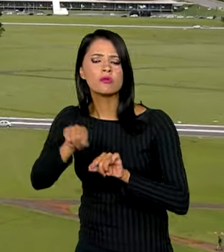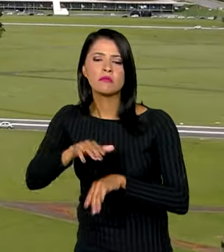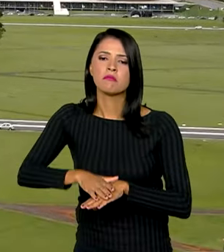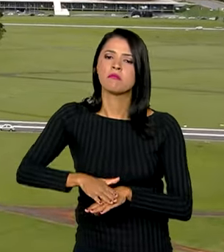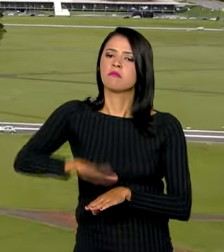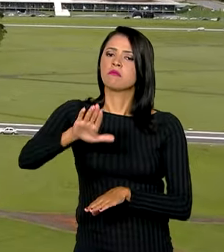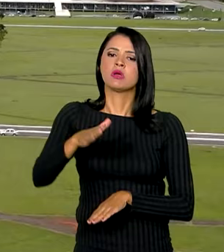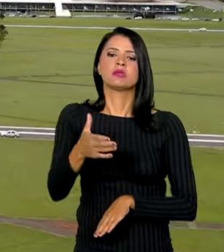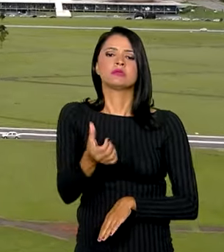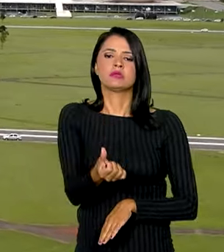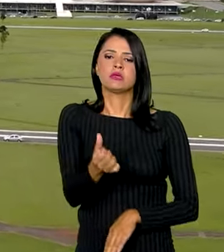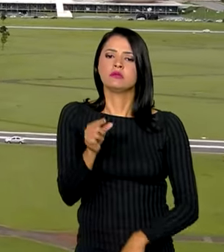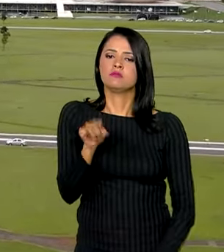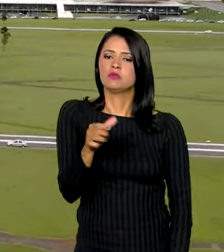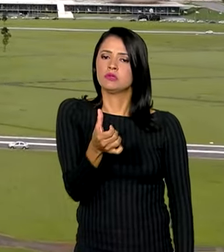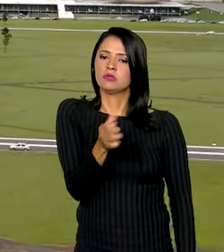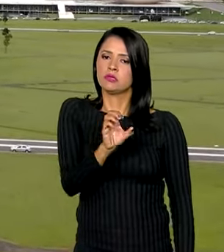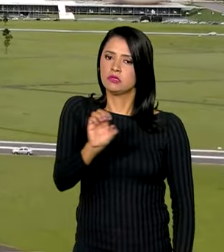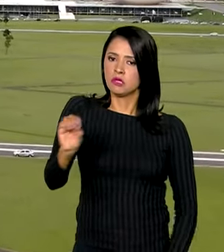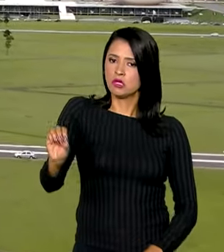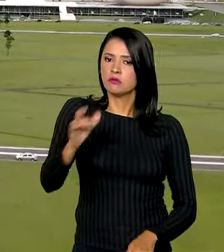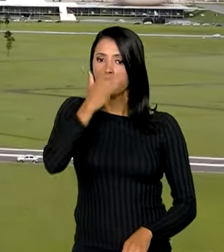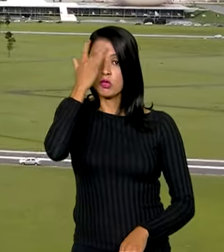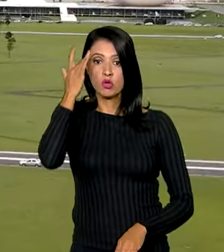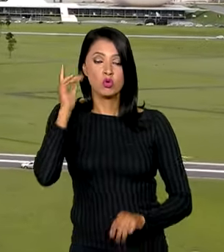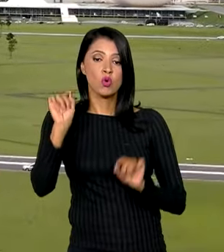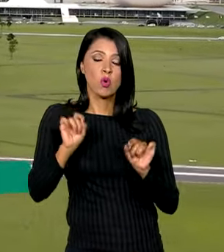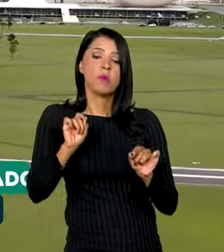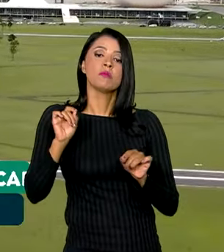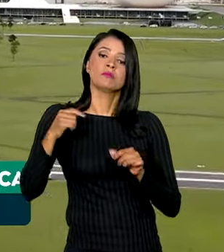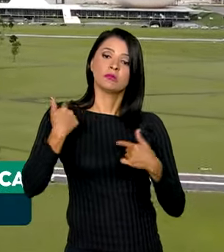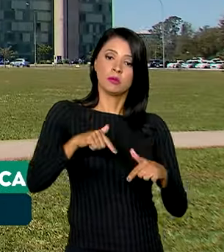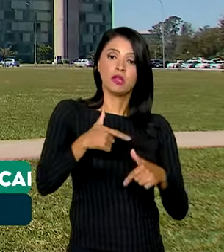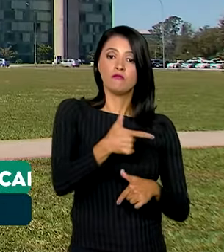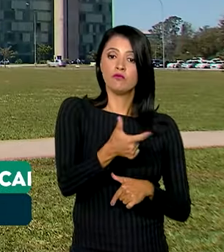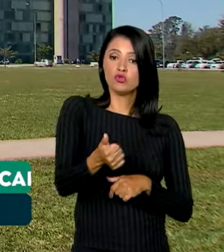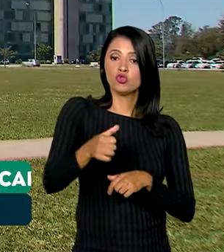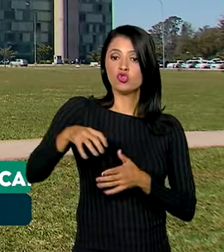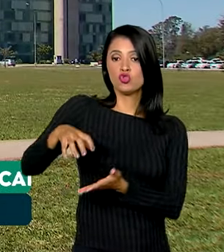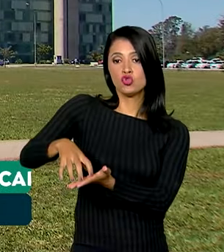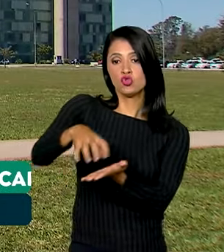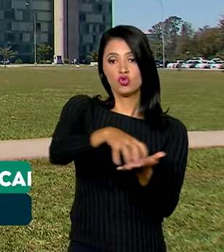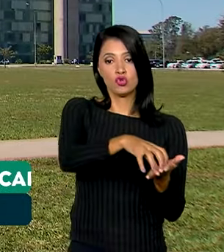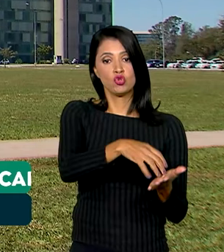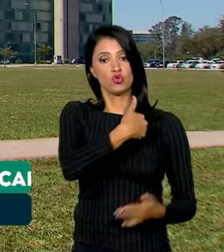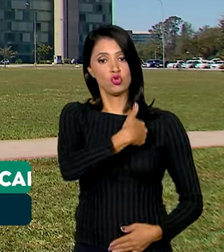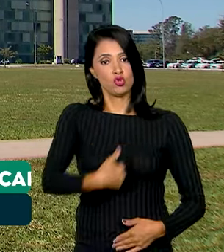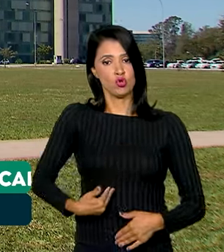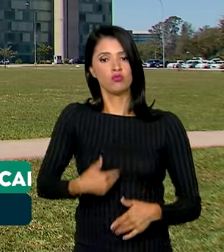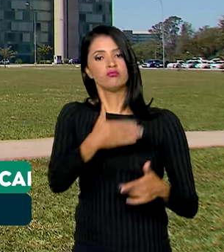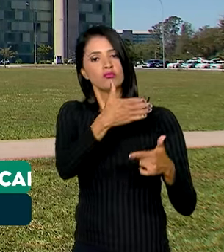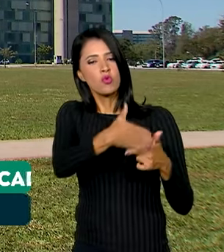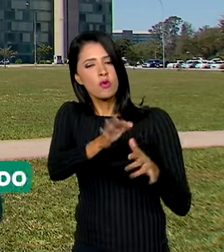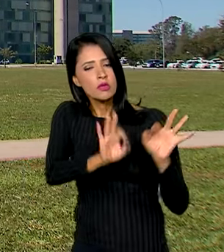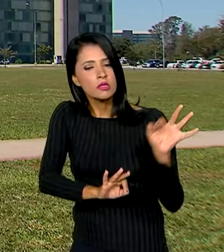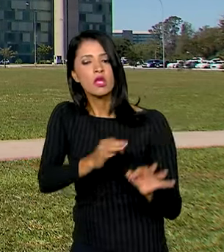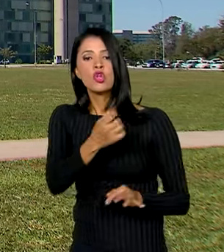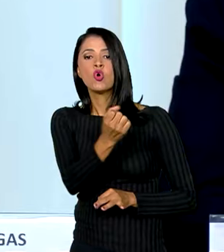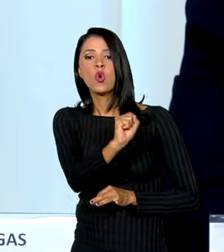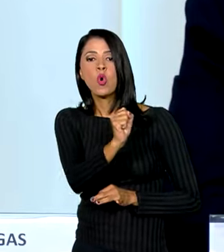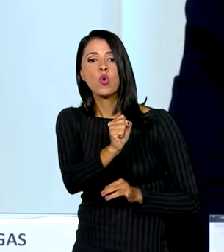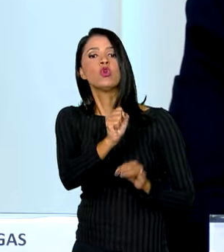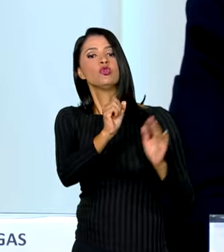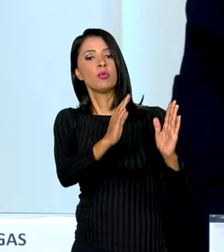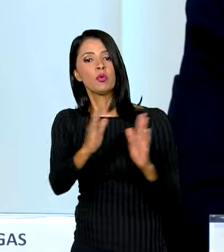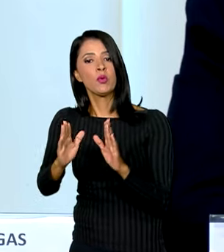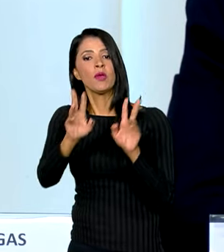6.600 candidatos para 21 órgãos públicos e está dividido em oito blocos temáticos.